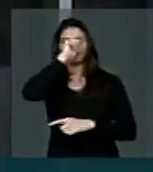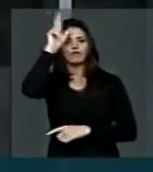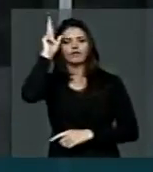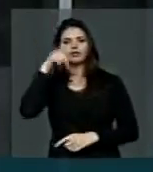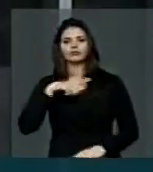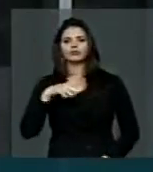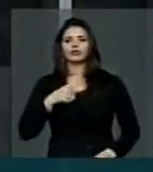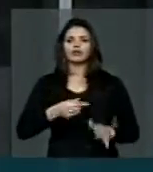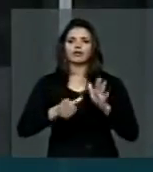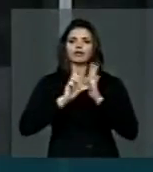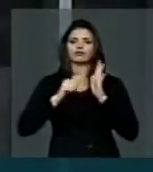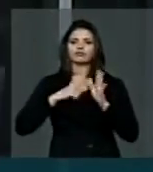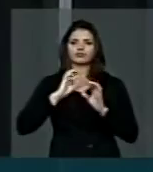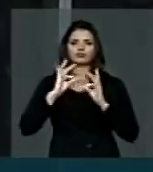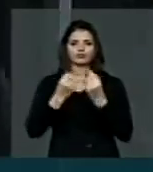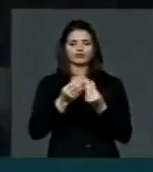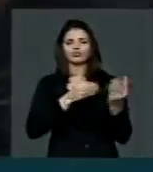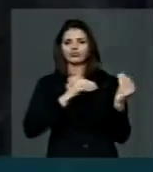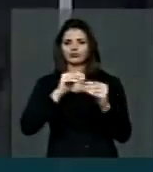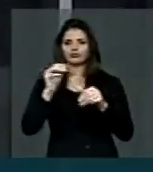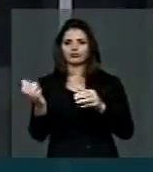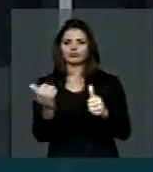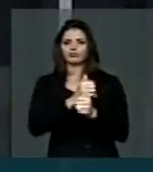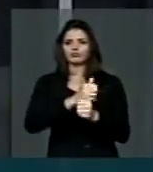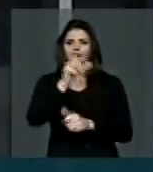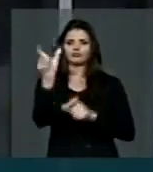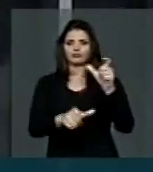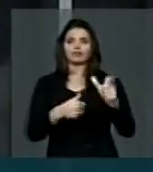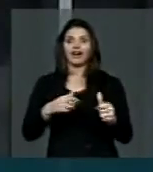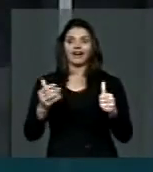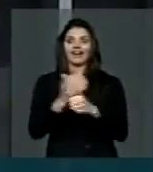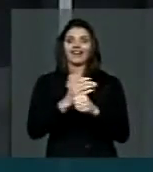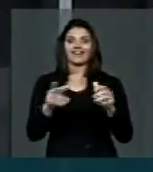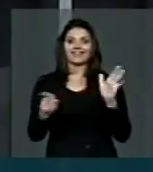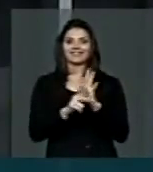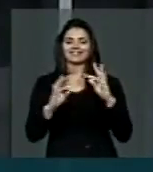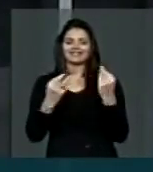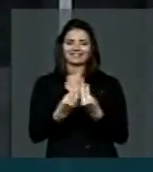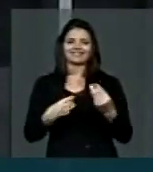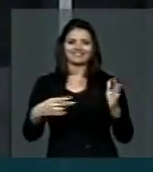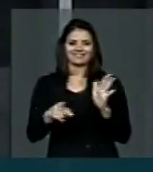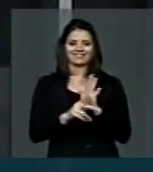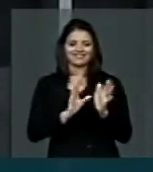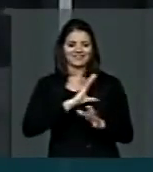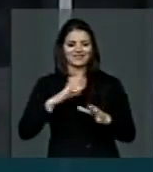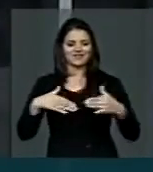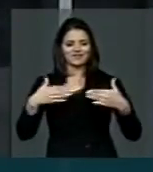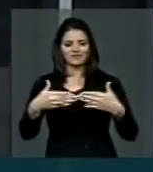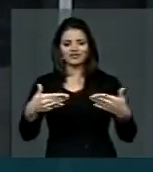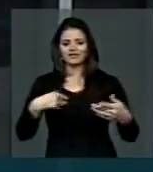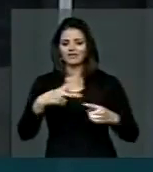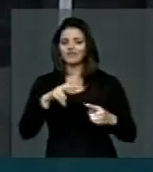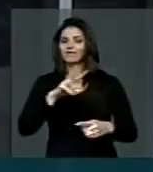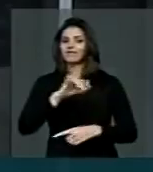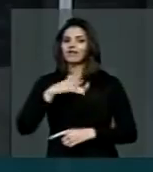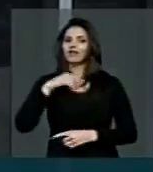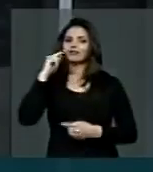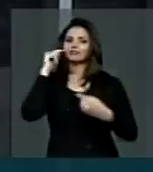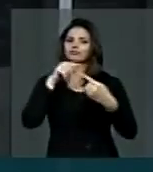antes de passar para seu substituto essa comissão que vai